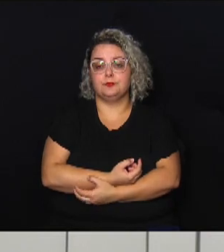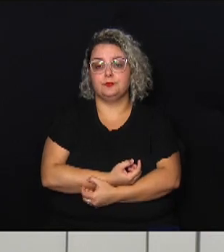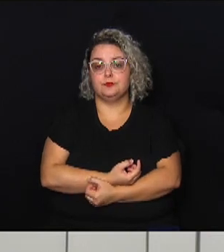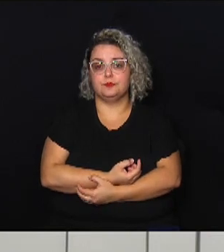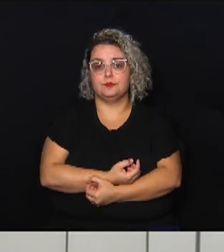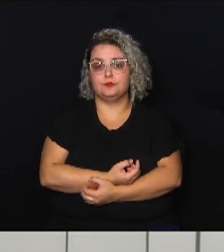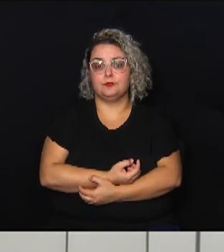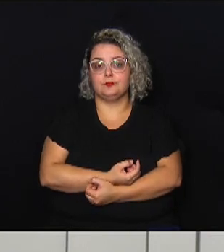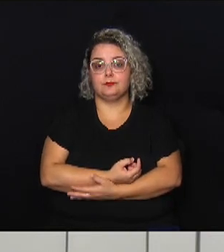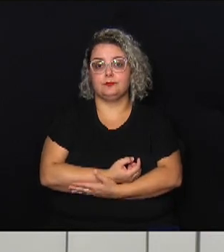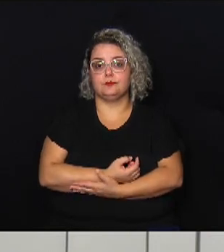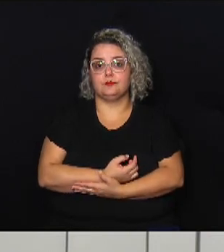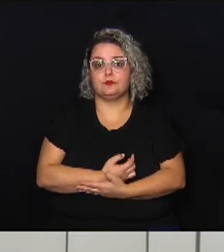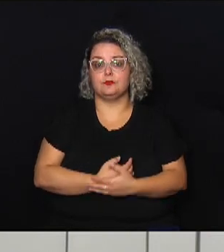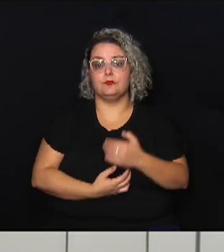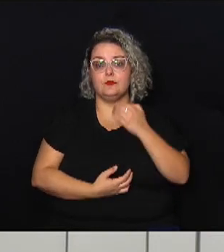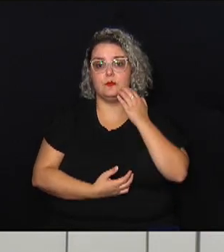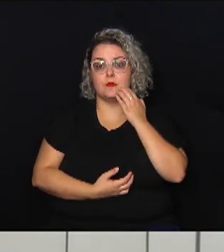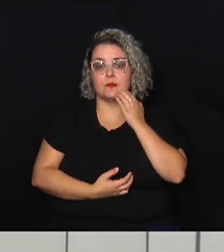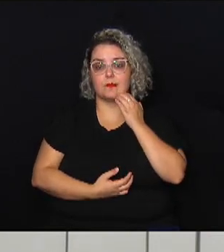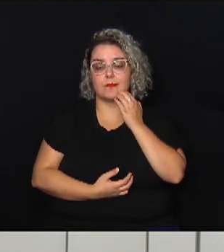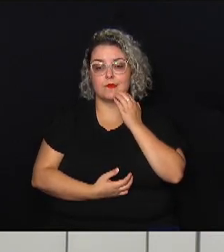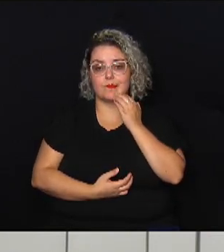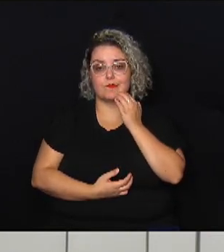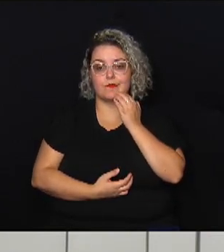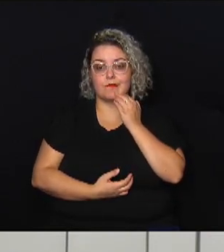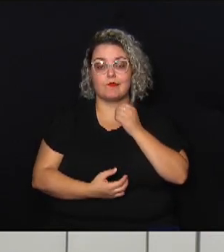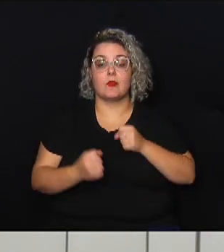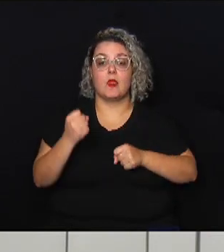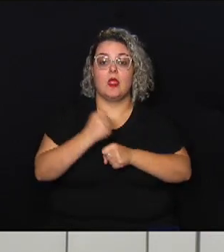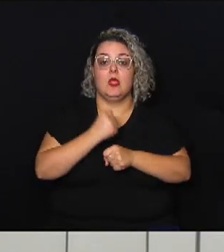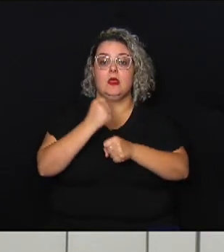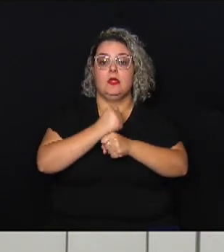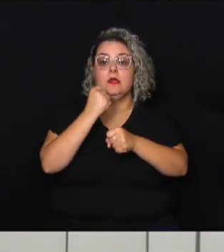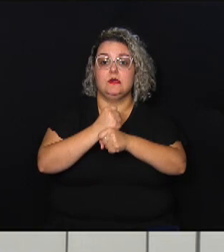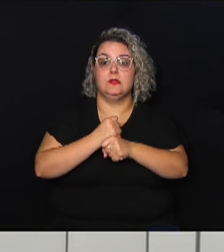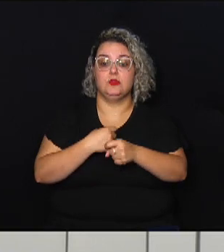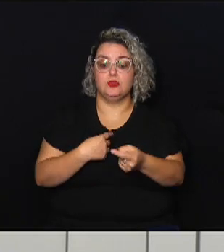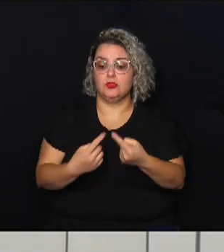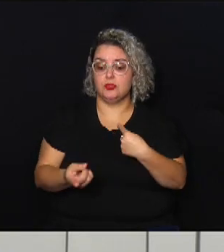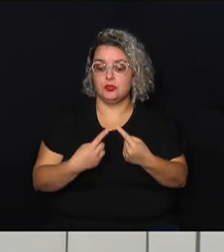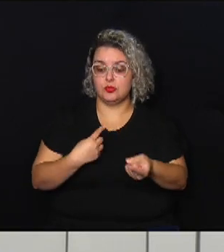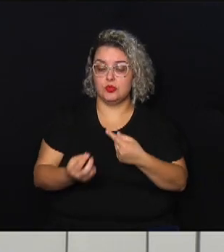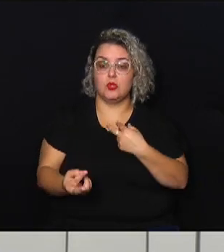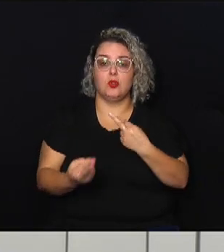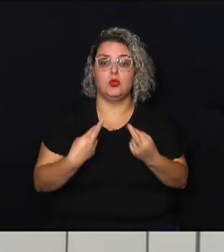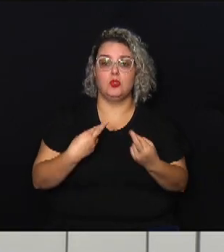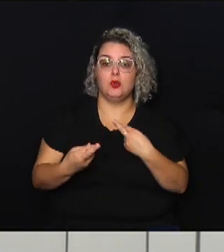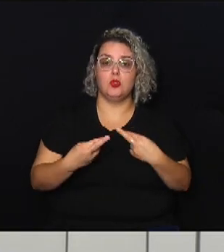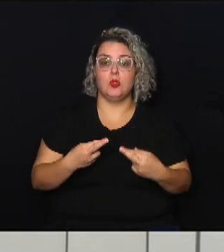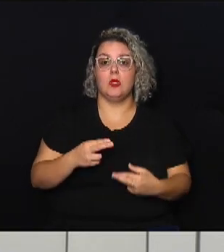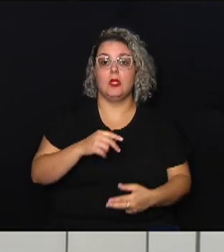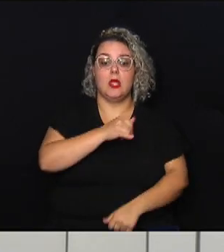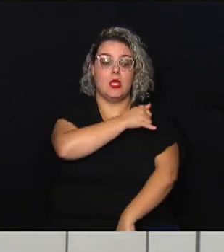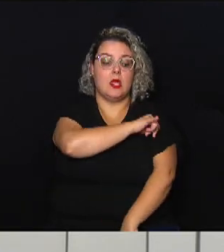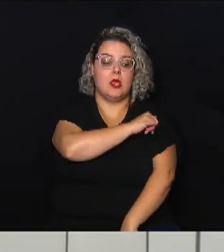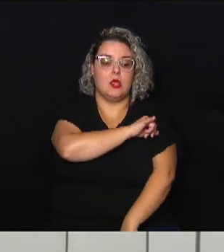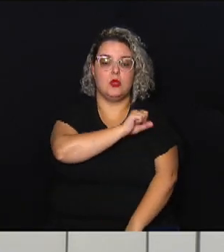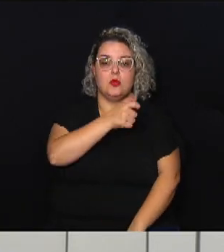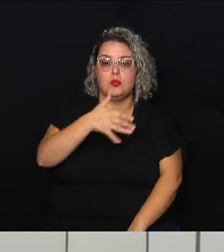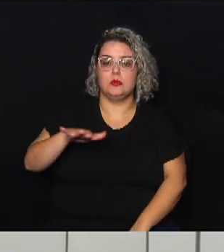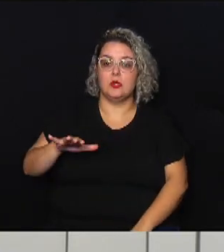sinalizada a reconstrução das estradas as rodovias Rio Santos Moji